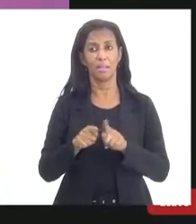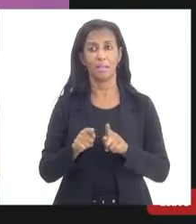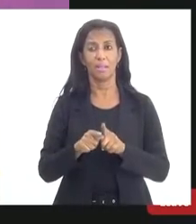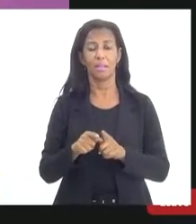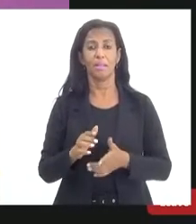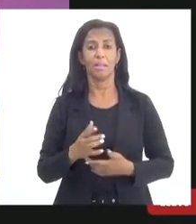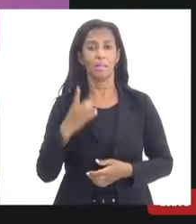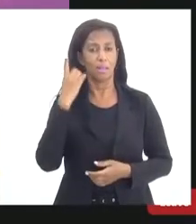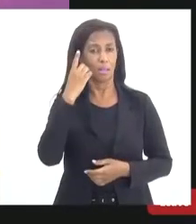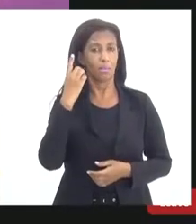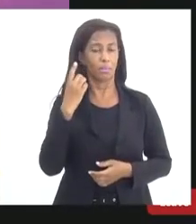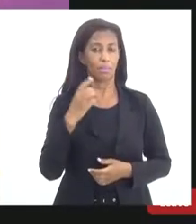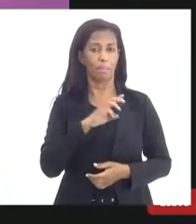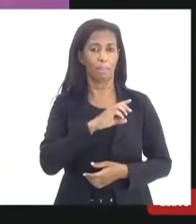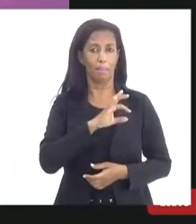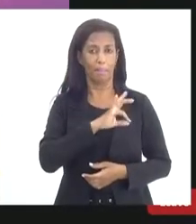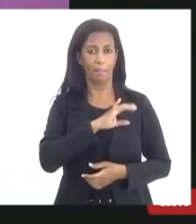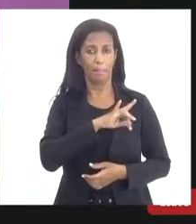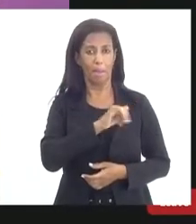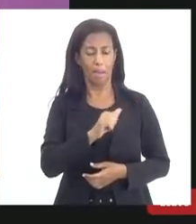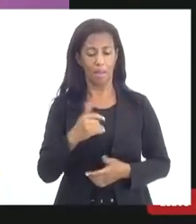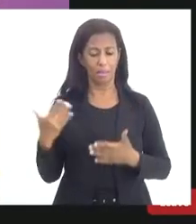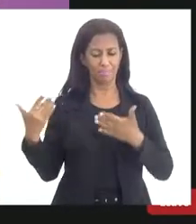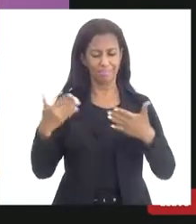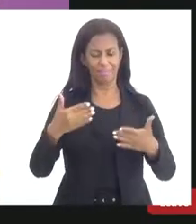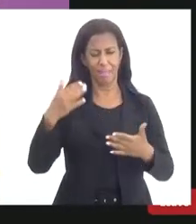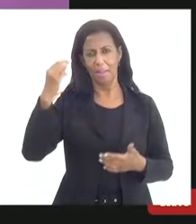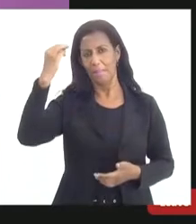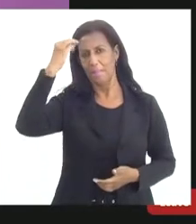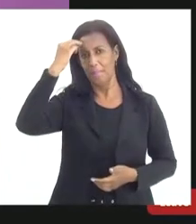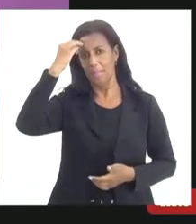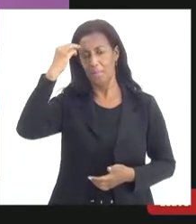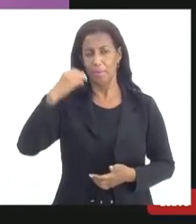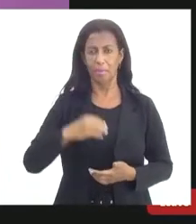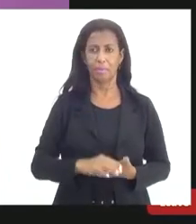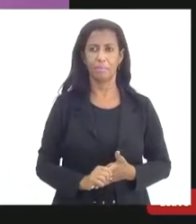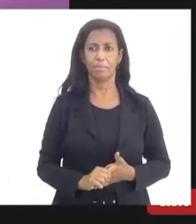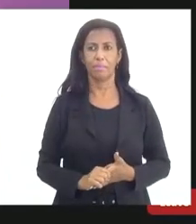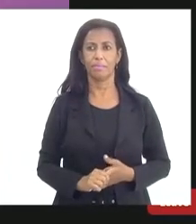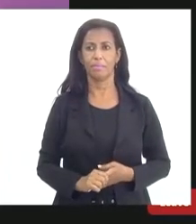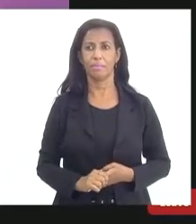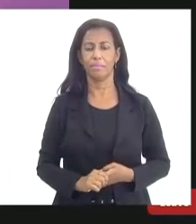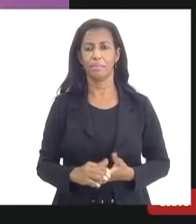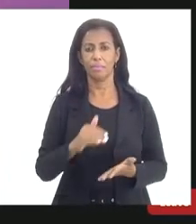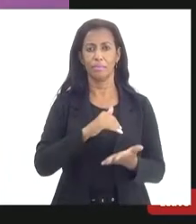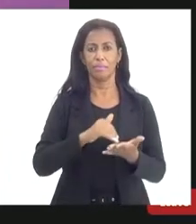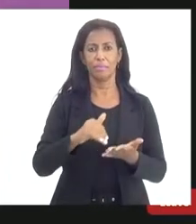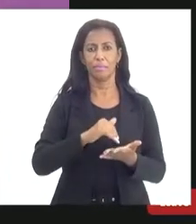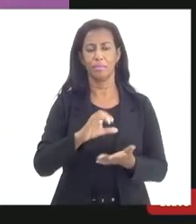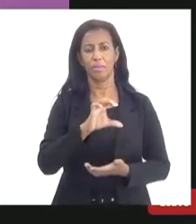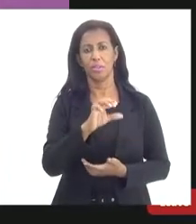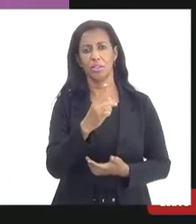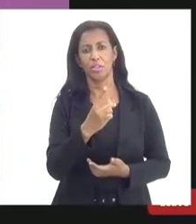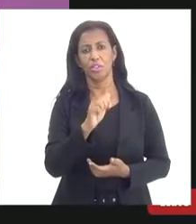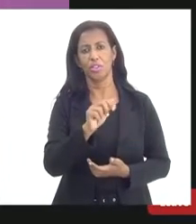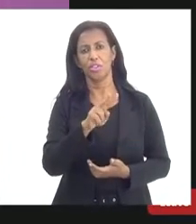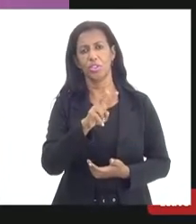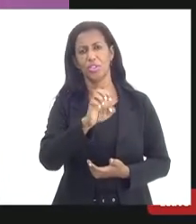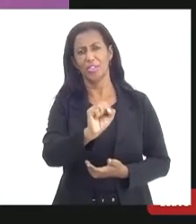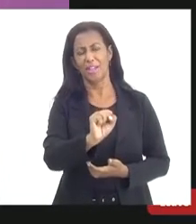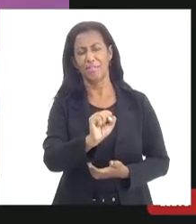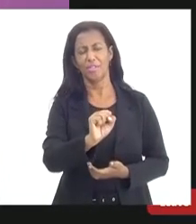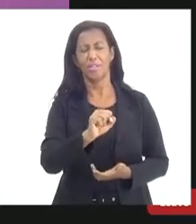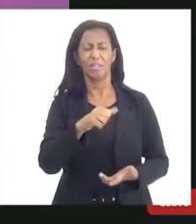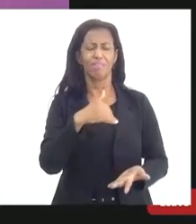Marta trazer a memória aqui do secretário Chaves que foi um